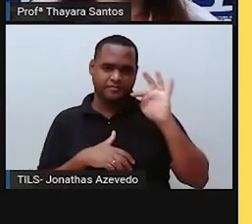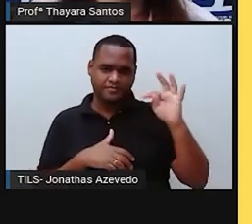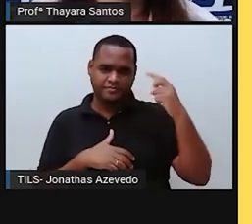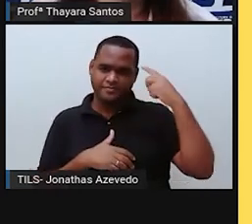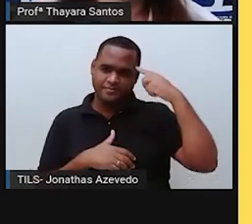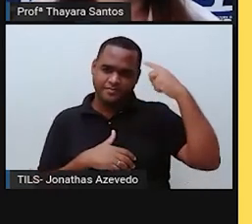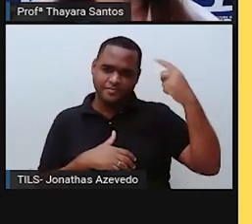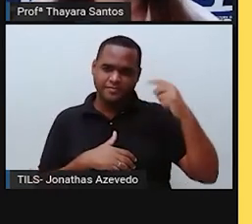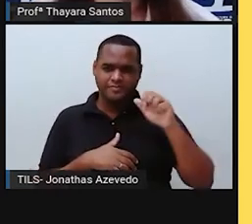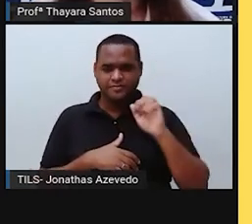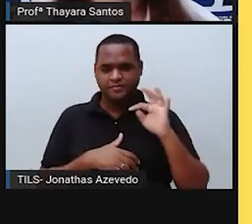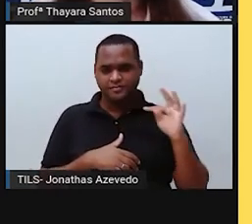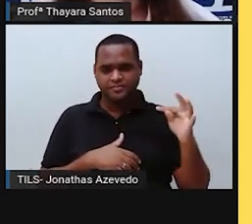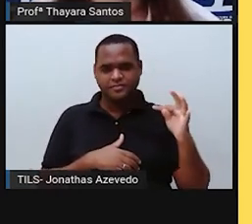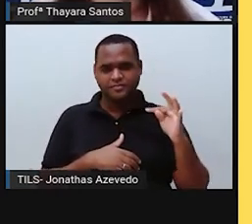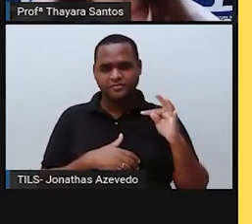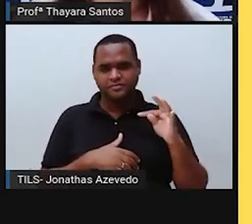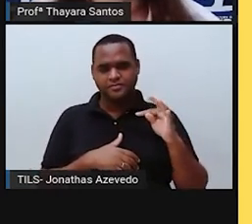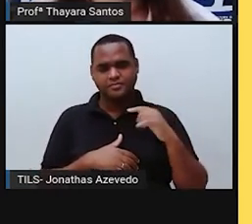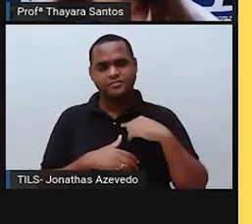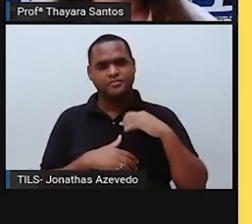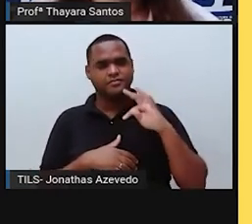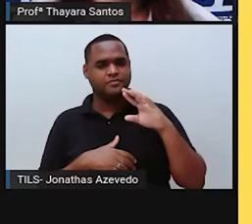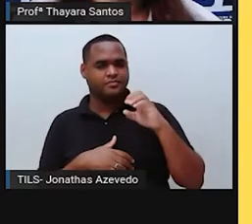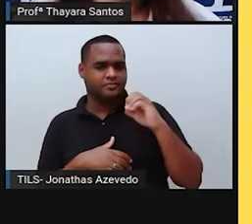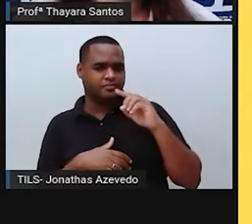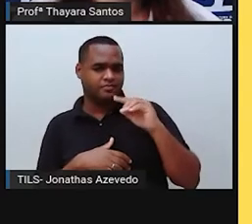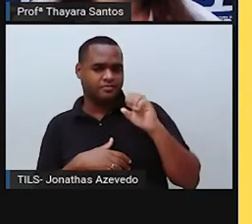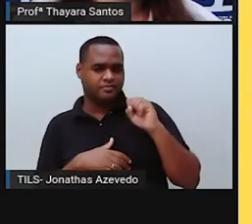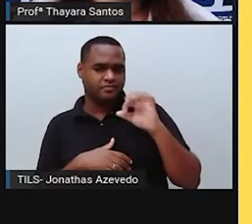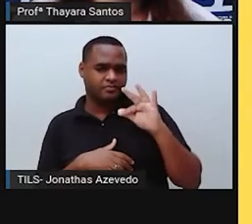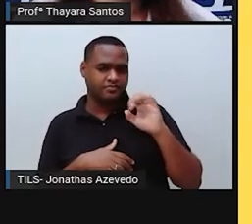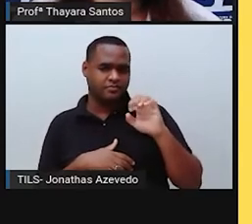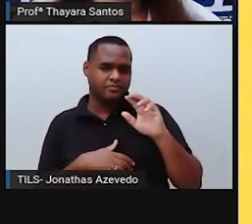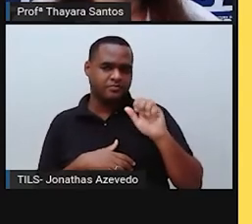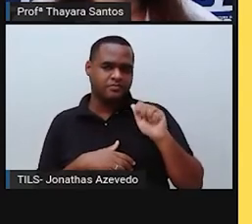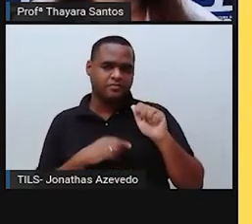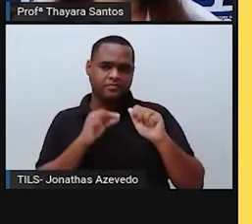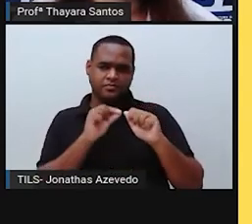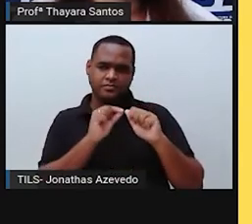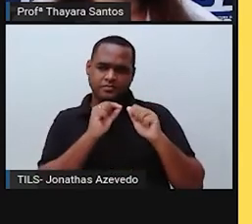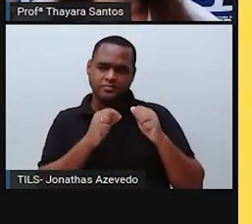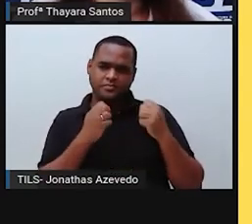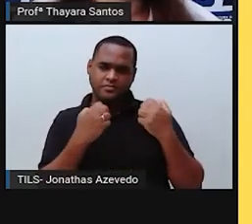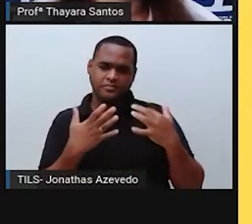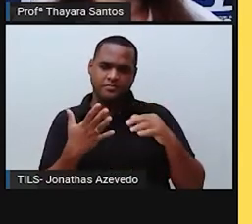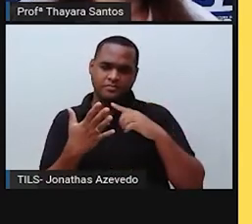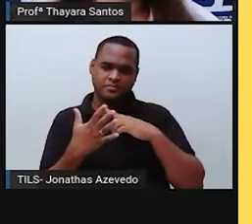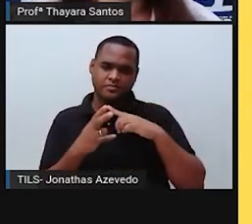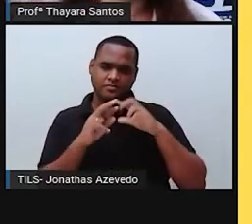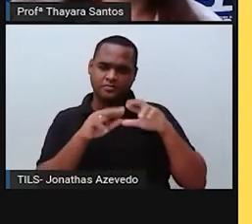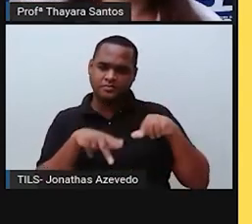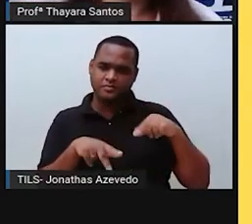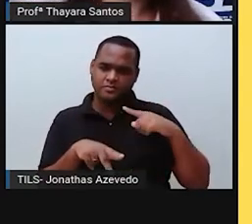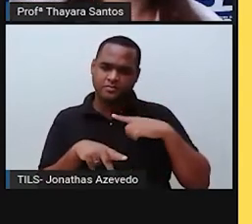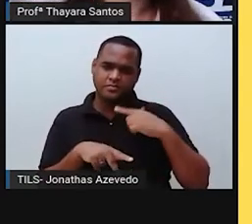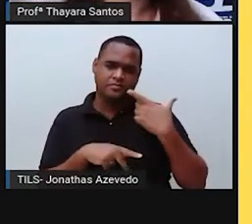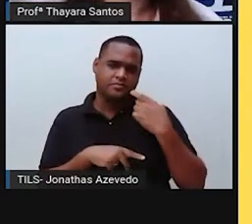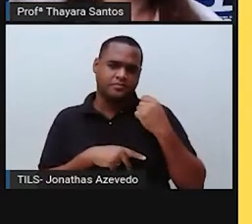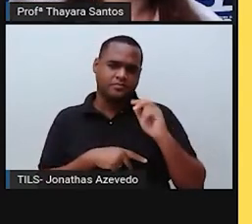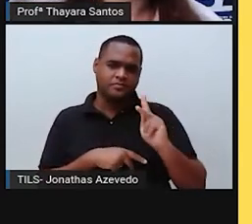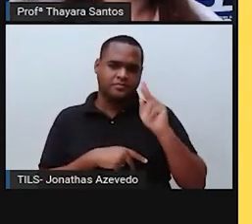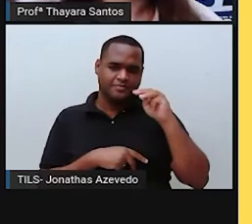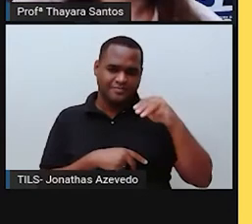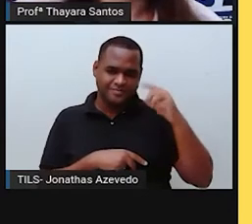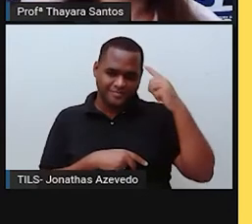planeta Terra, é o que a gente chama de troposfera. A troposfera, ela se estende até 20 quilômetros